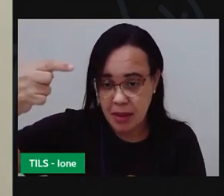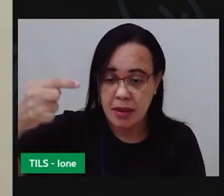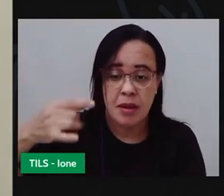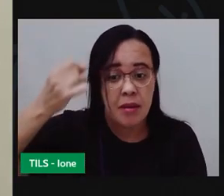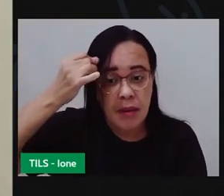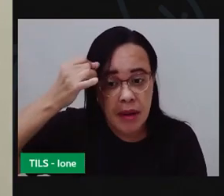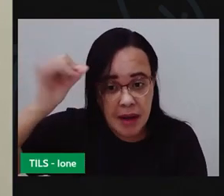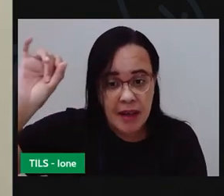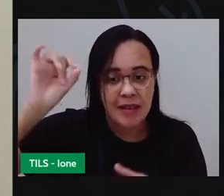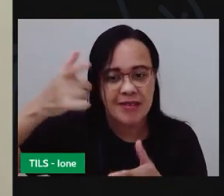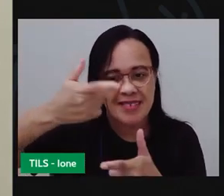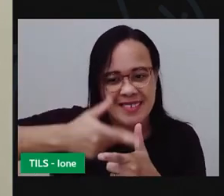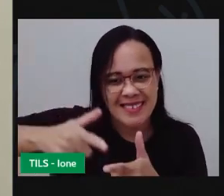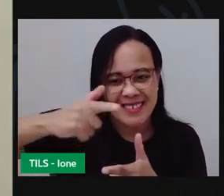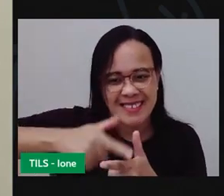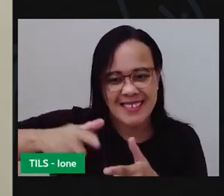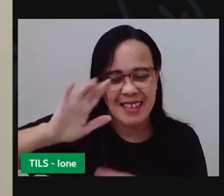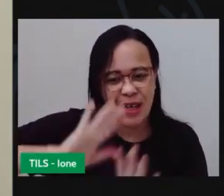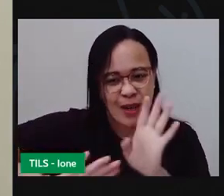sua mão tá bom